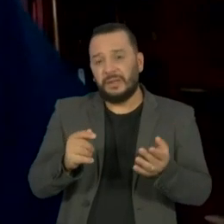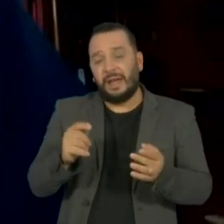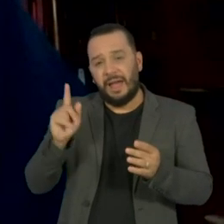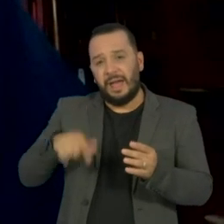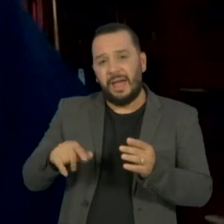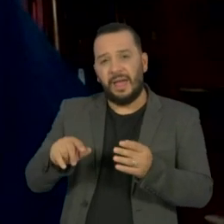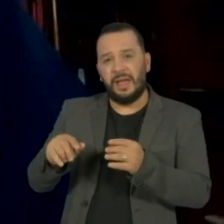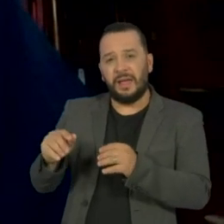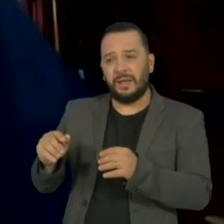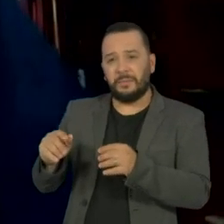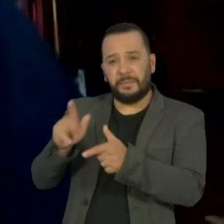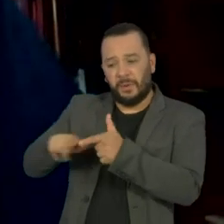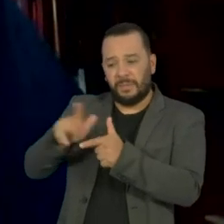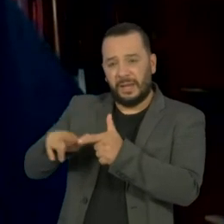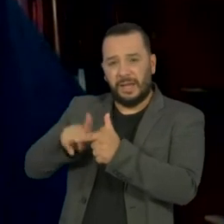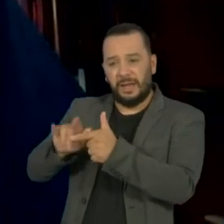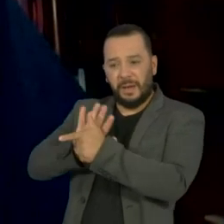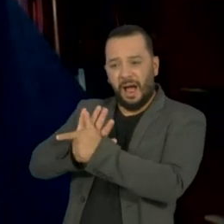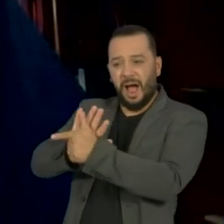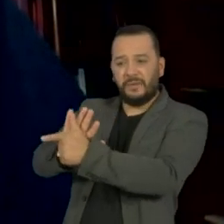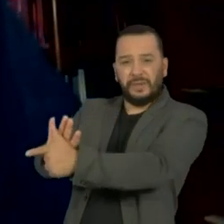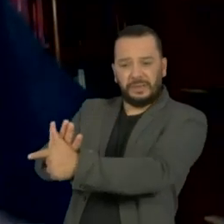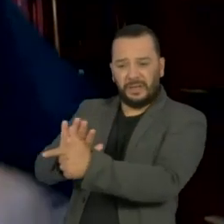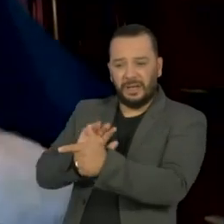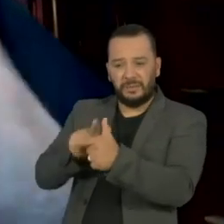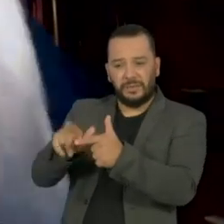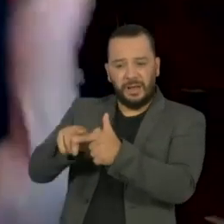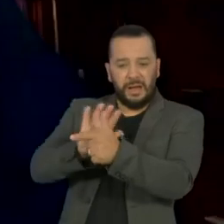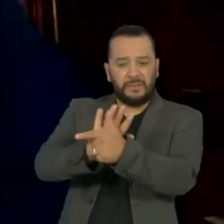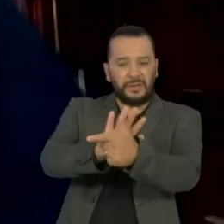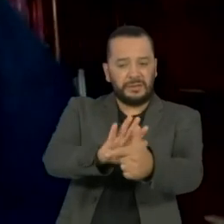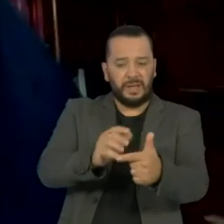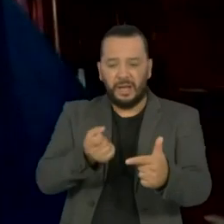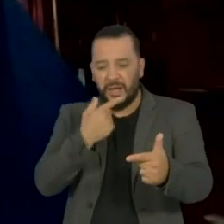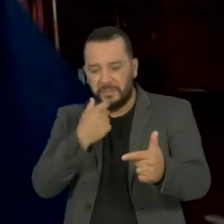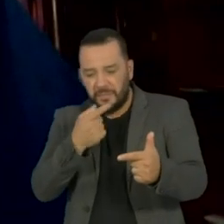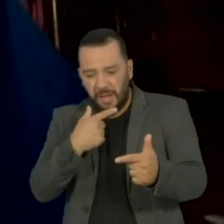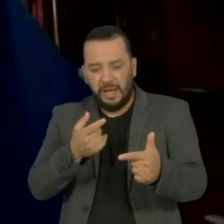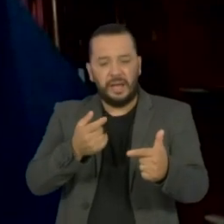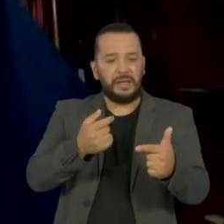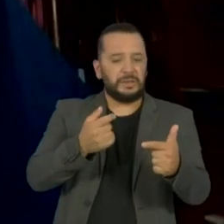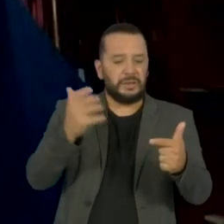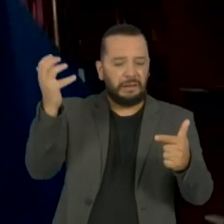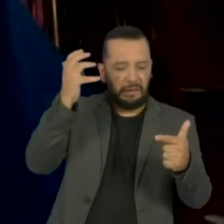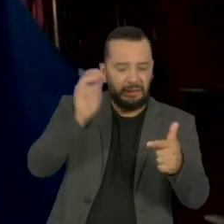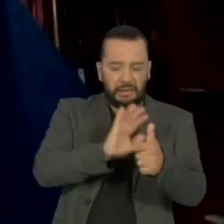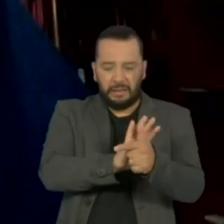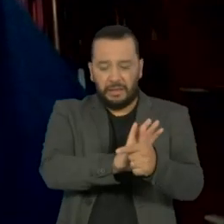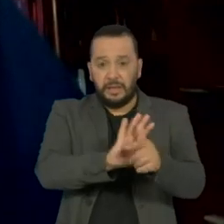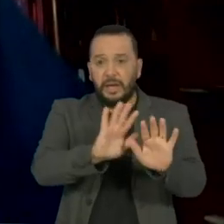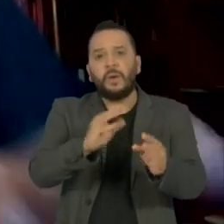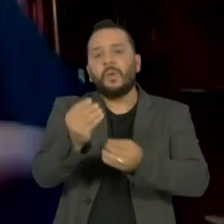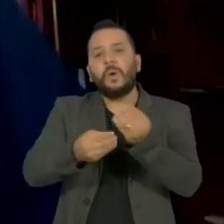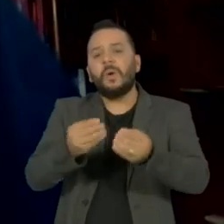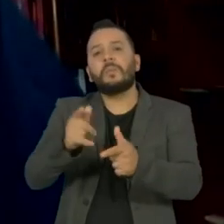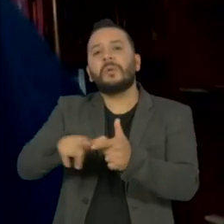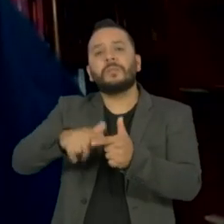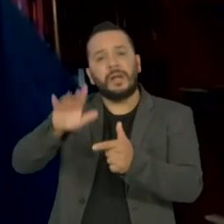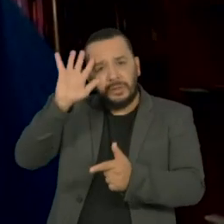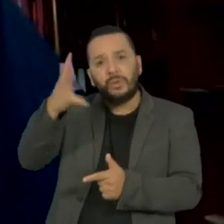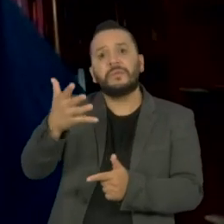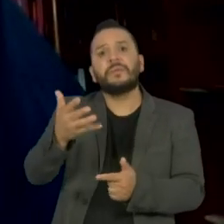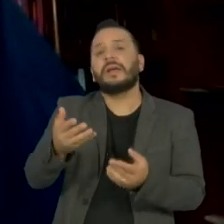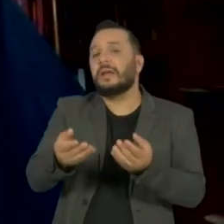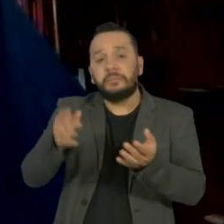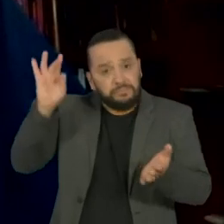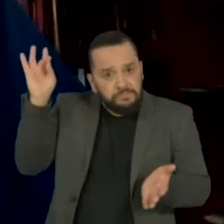também a coisa. Qual é a melhor maneira de enfrentar essa reaparição dos nossos fantasmas? É isso que você